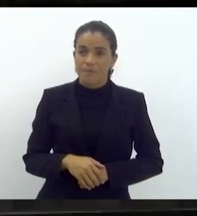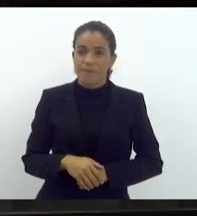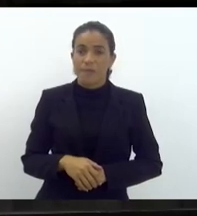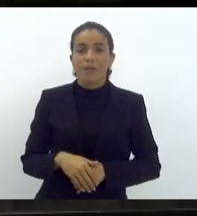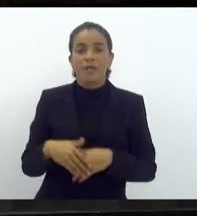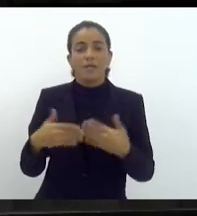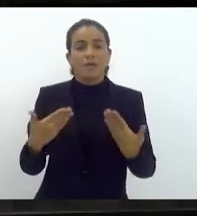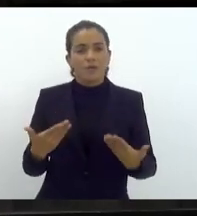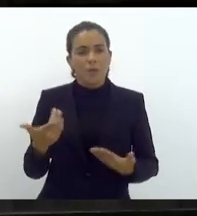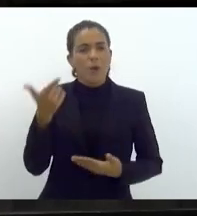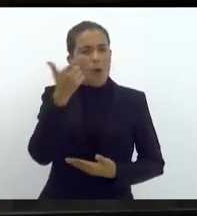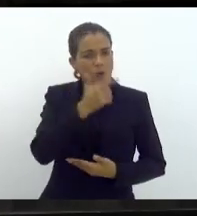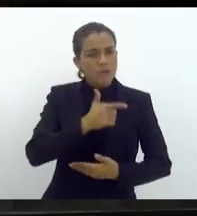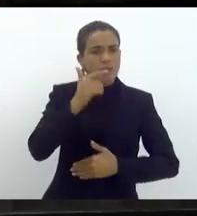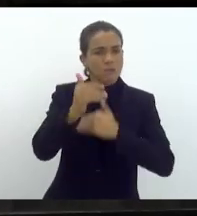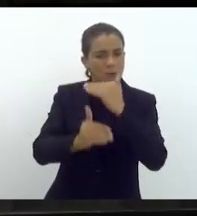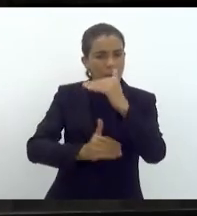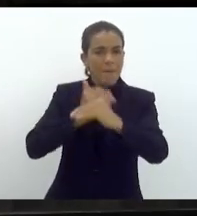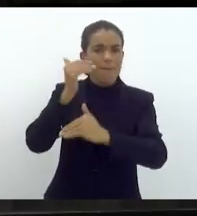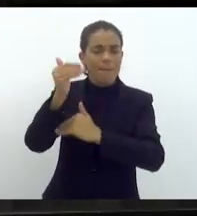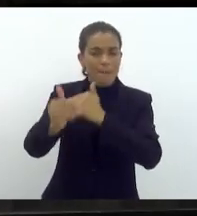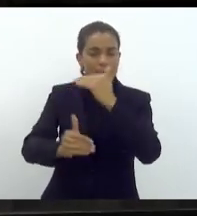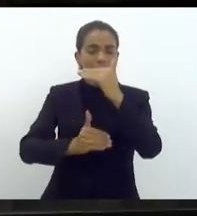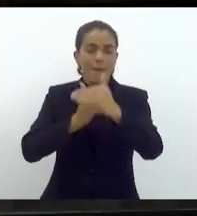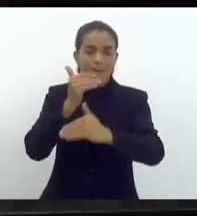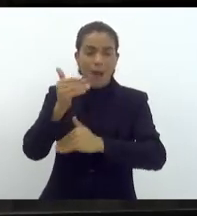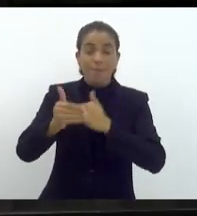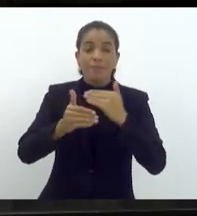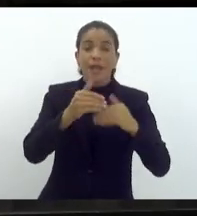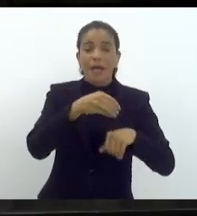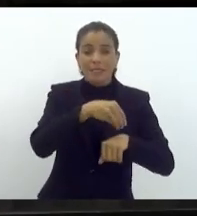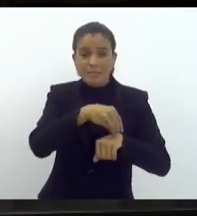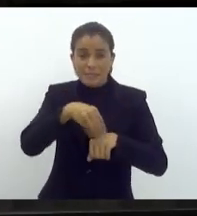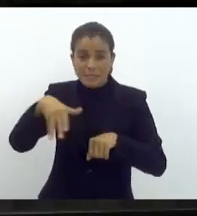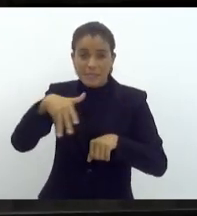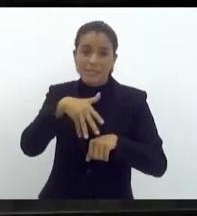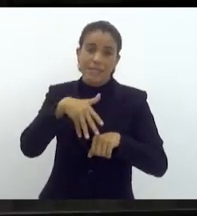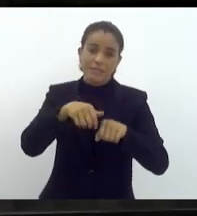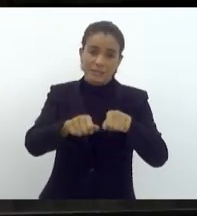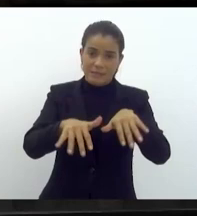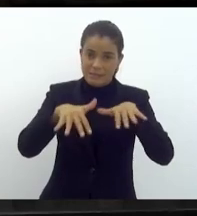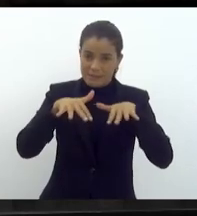Estamos conseguindo avançar, está muito avançado, a indicação parlamentar do nosso gabinete foi feita,